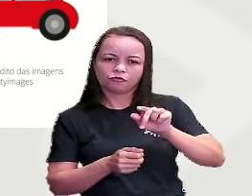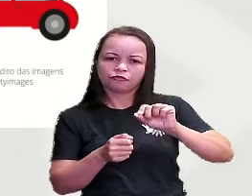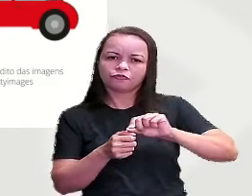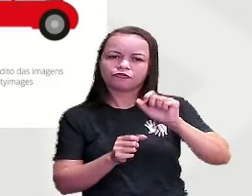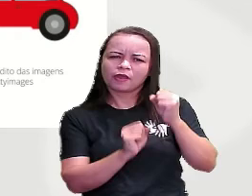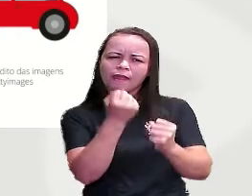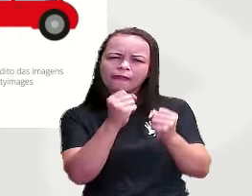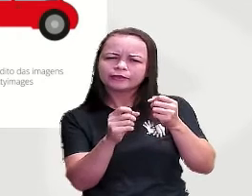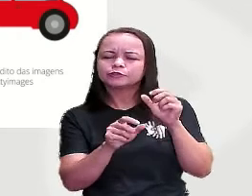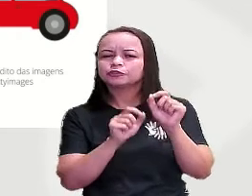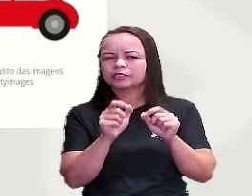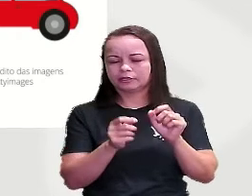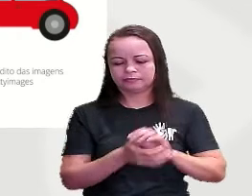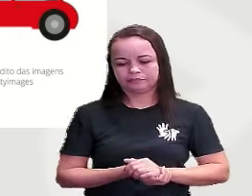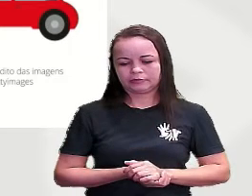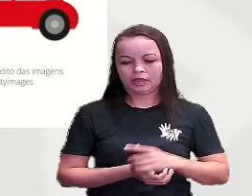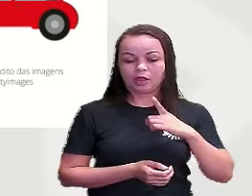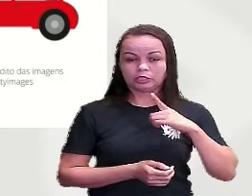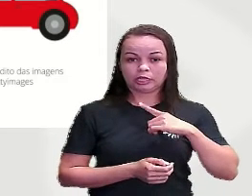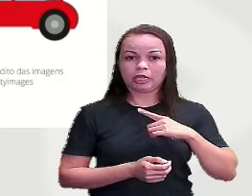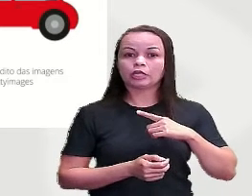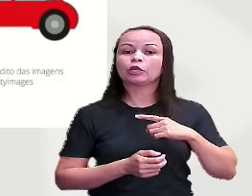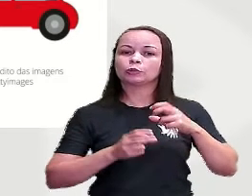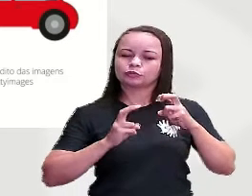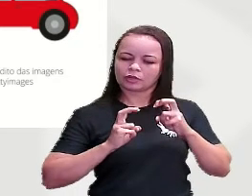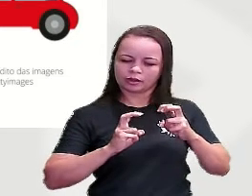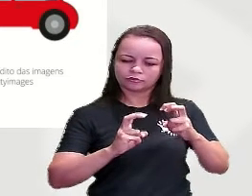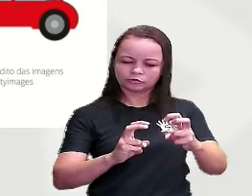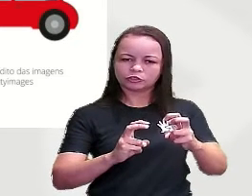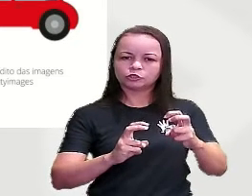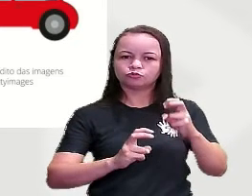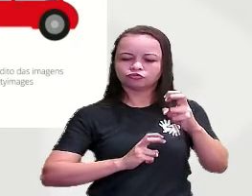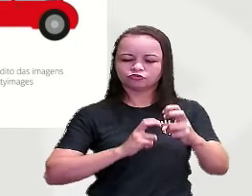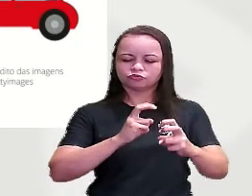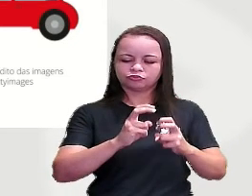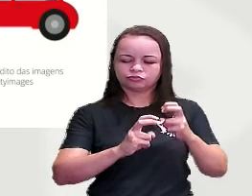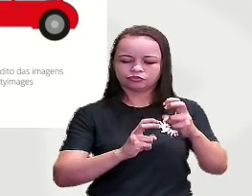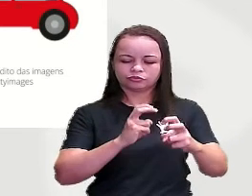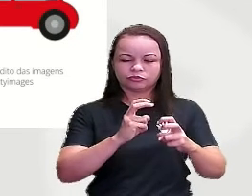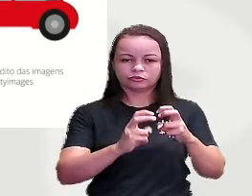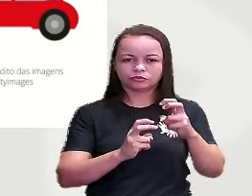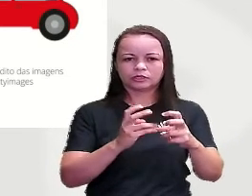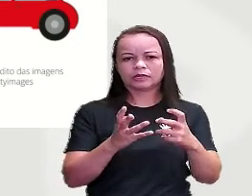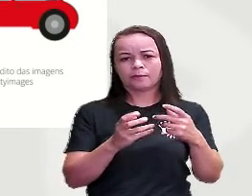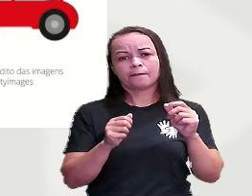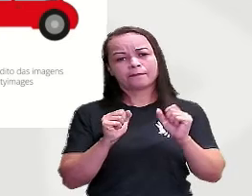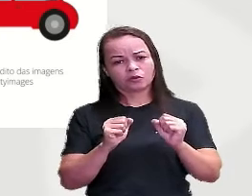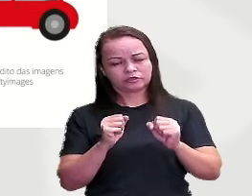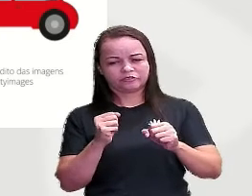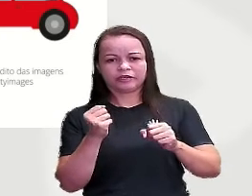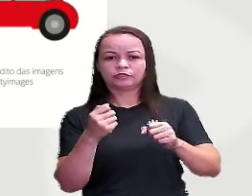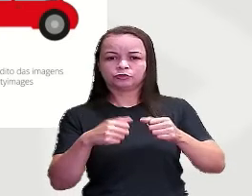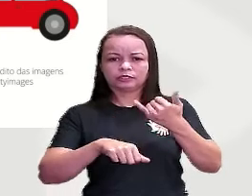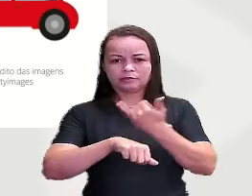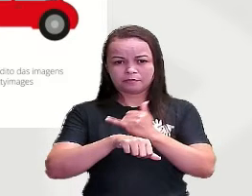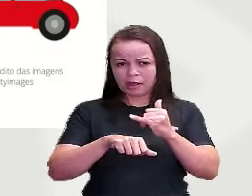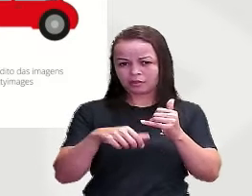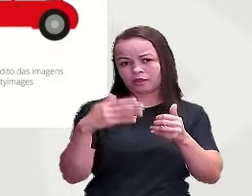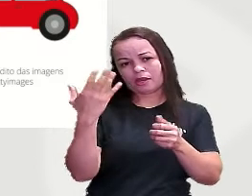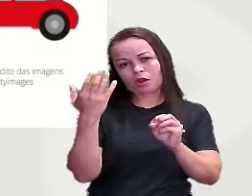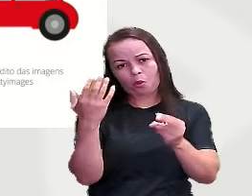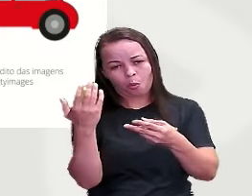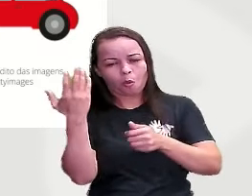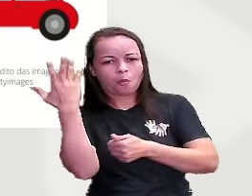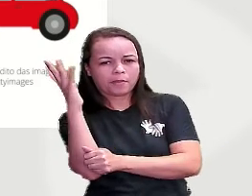vamos lá Eu tenho um trenzinho Que esse trenzinho, ele pode ter sido feito de madeira ou de metal Isso aí são brinquedos,